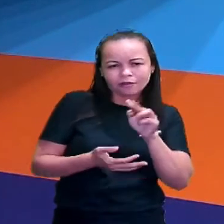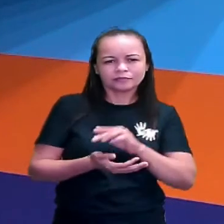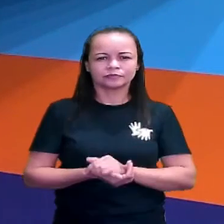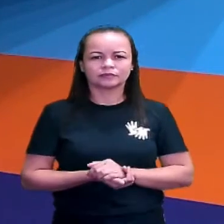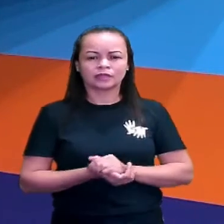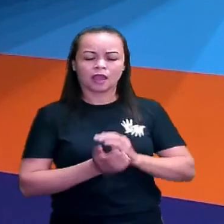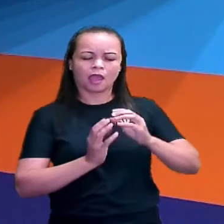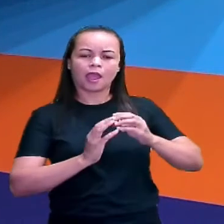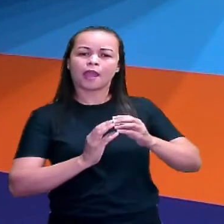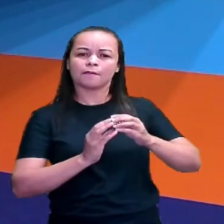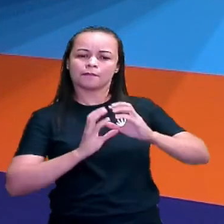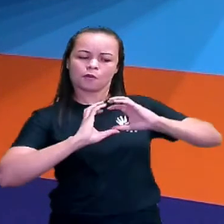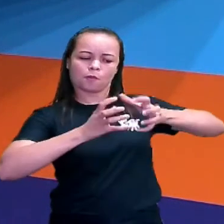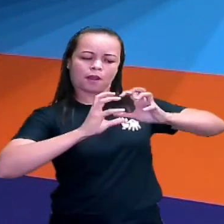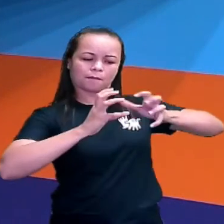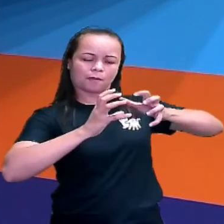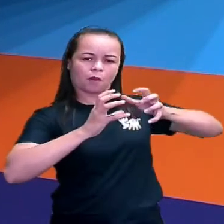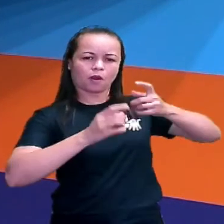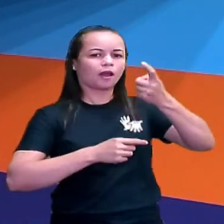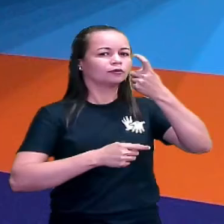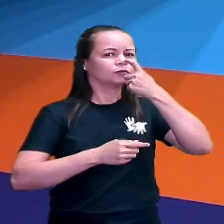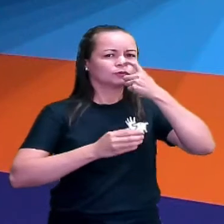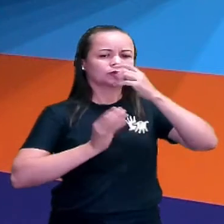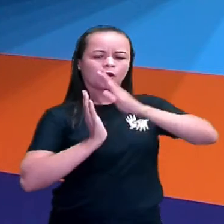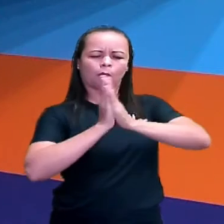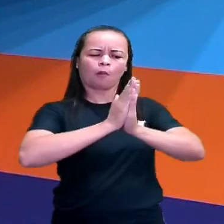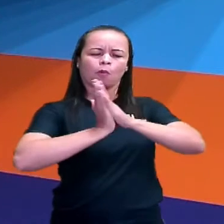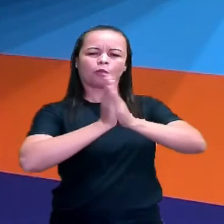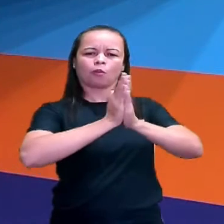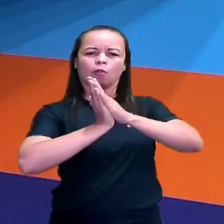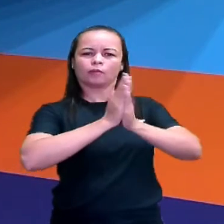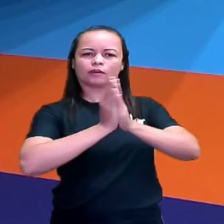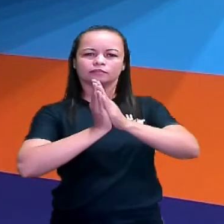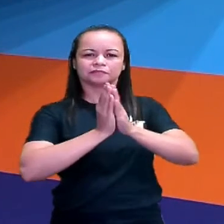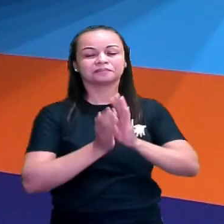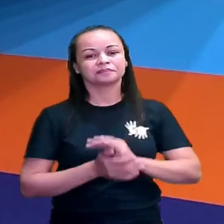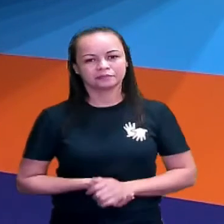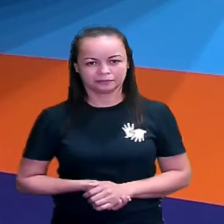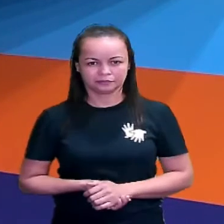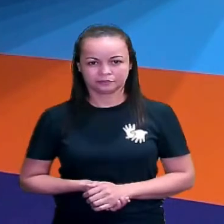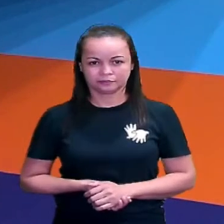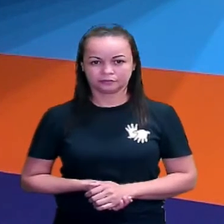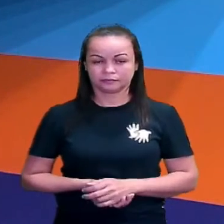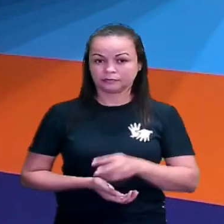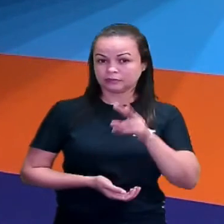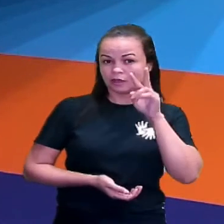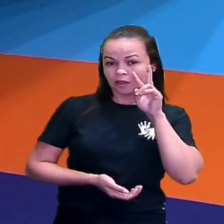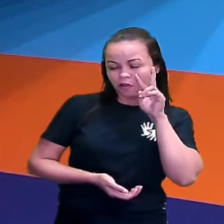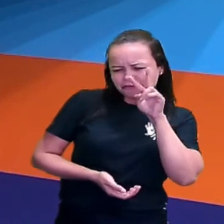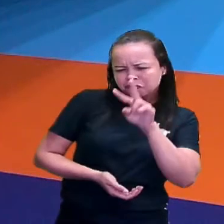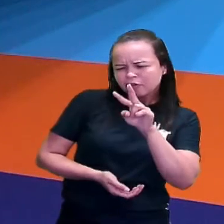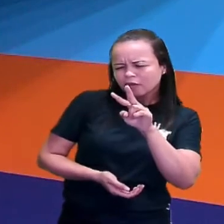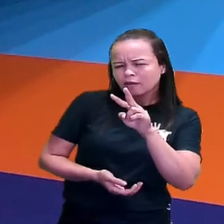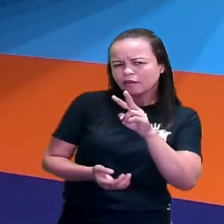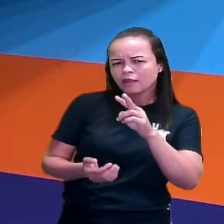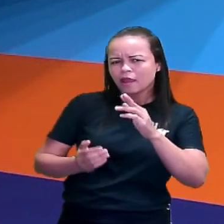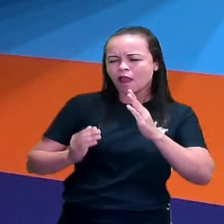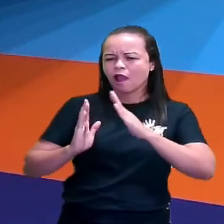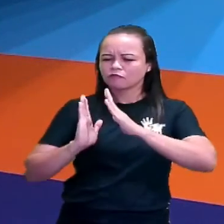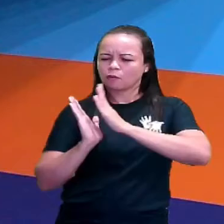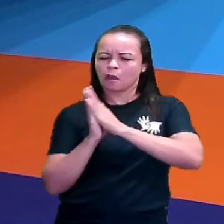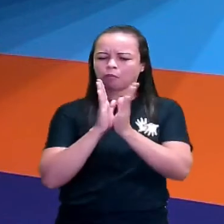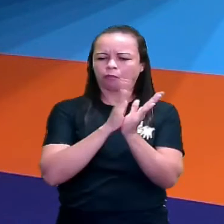bola no seu nariz. Quer ver a foca bater